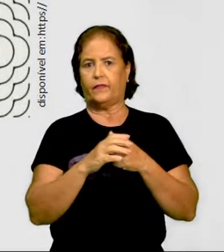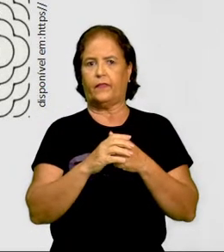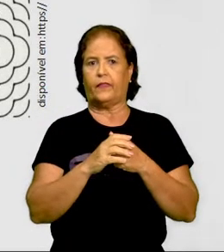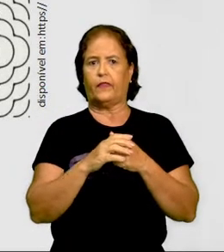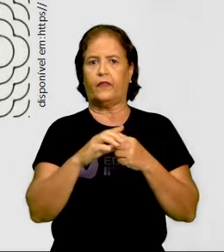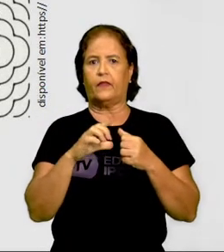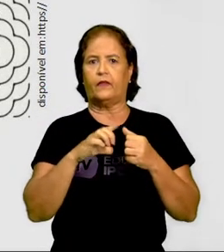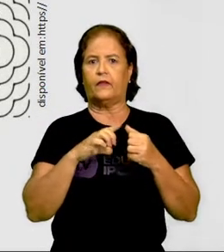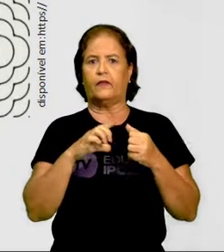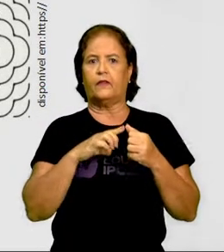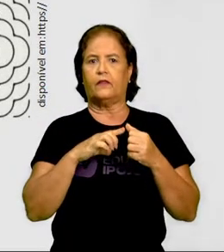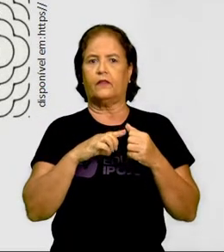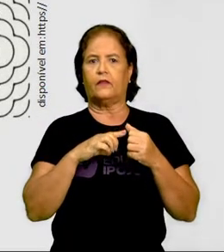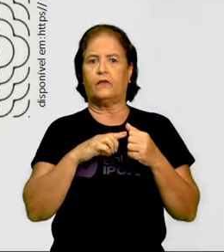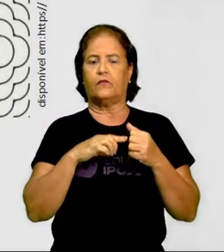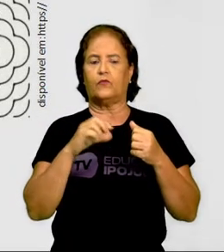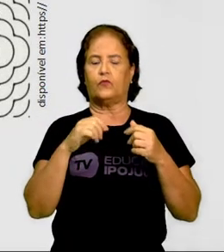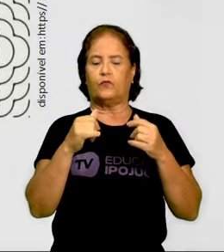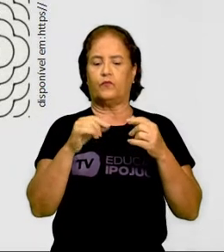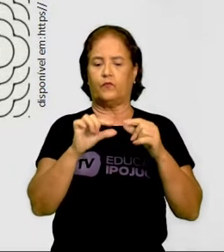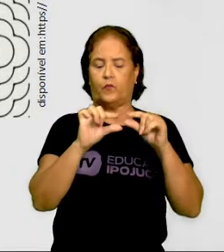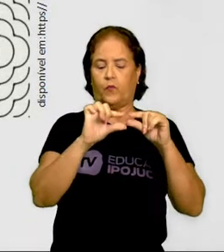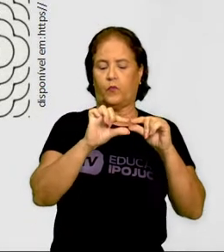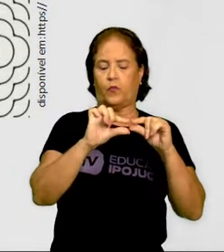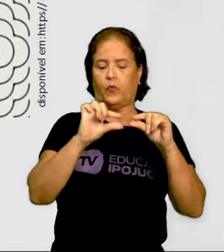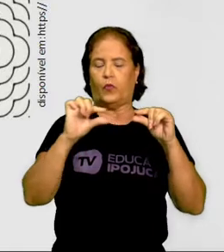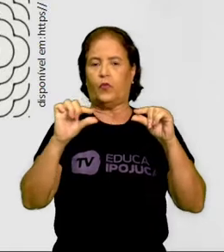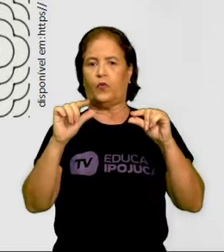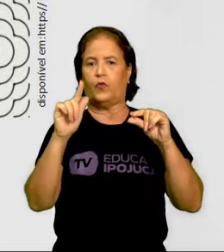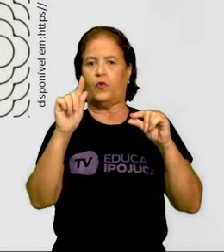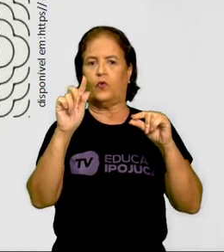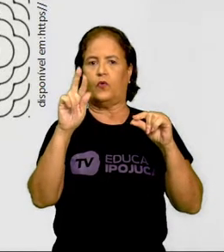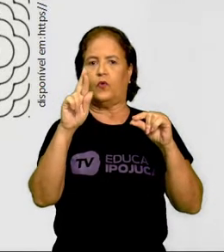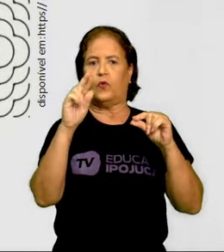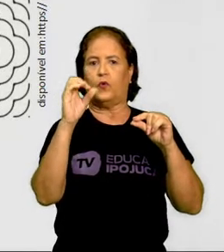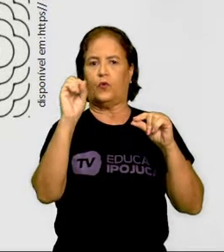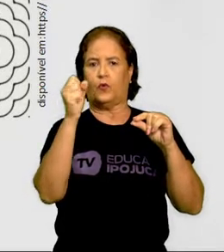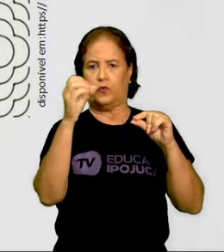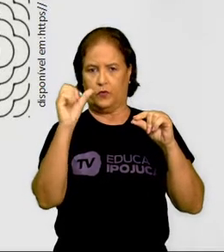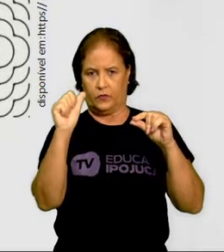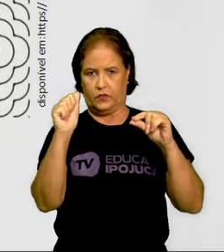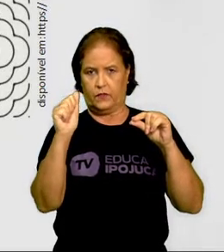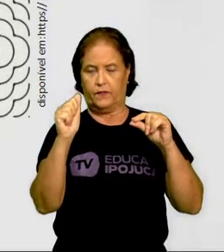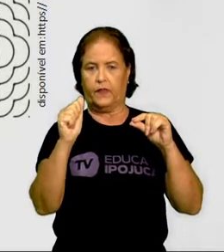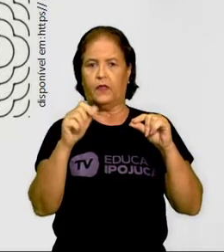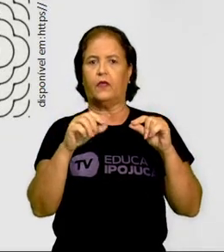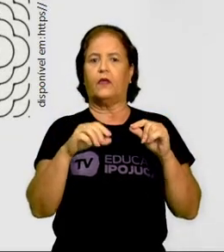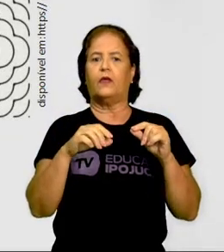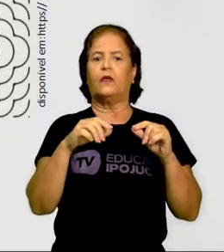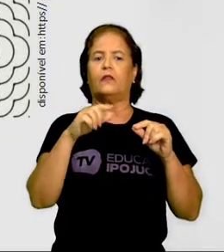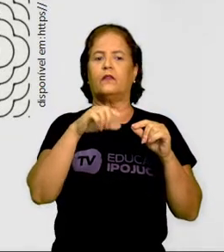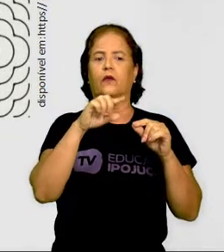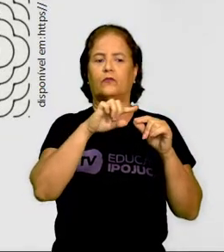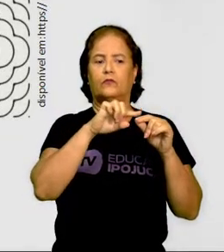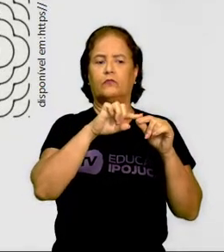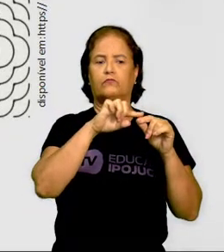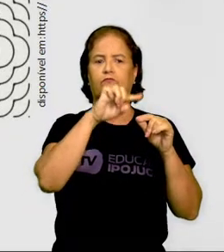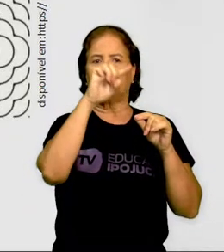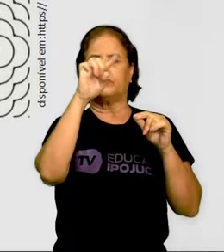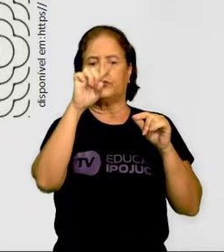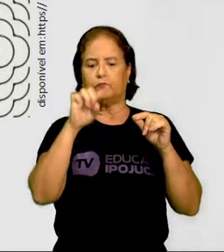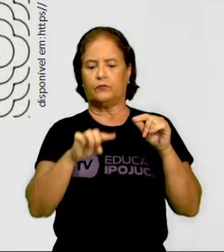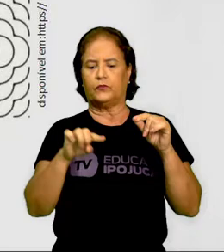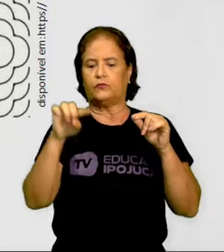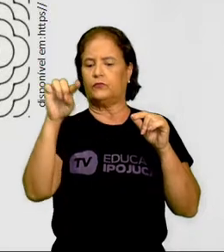Aqui nós temos linhas grossas, né, linhas quebradas, tá, ela sobe, quebra e desce e coloridas